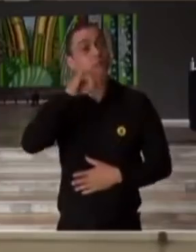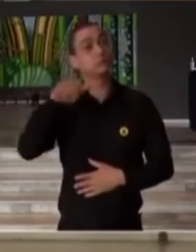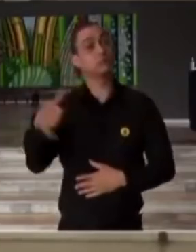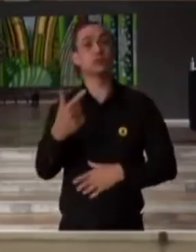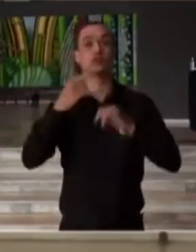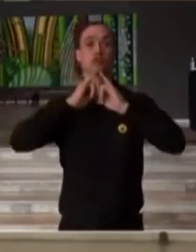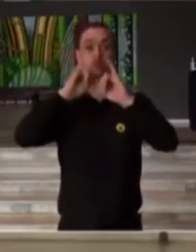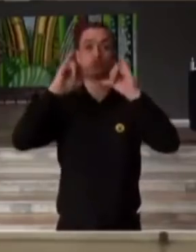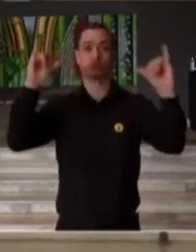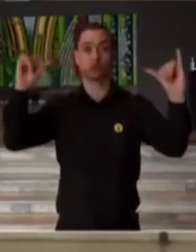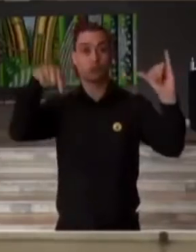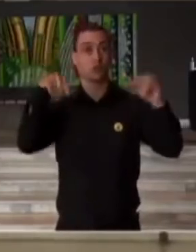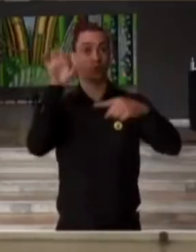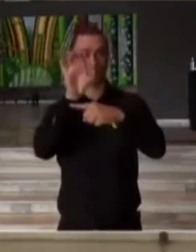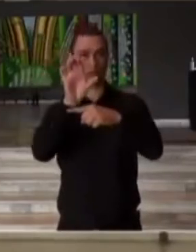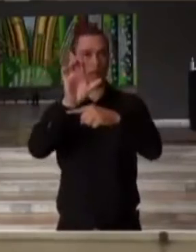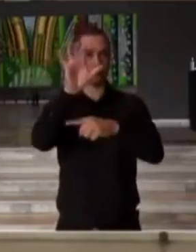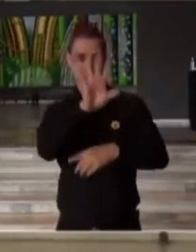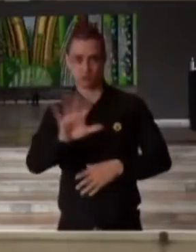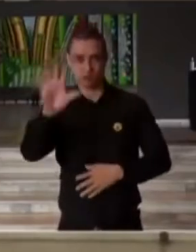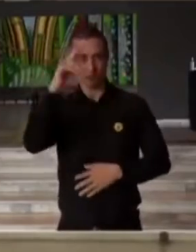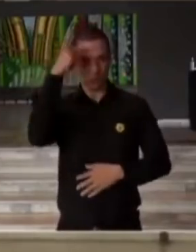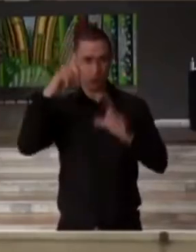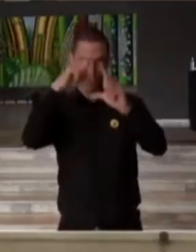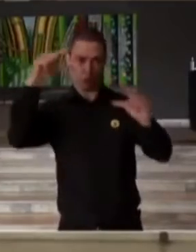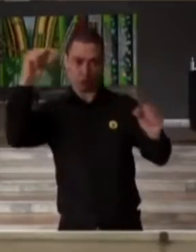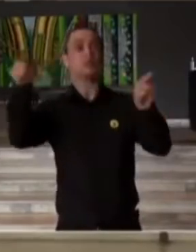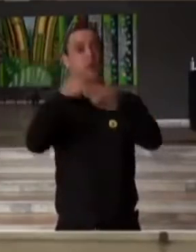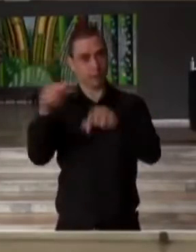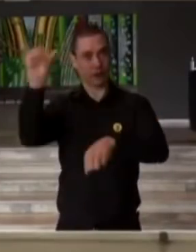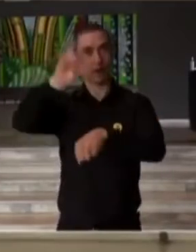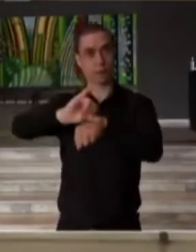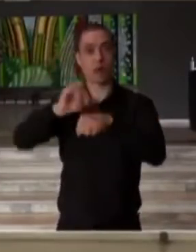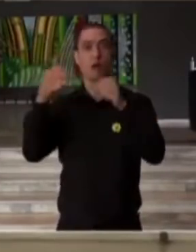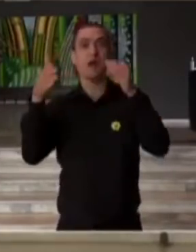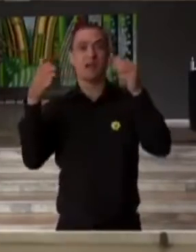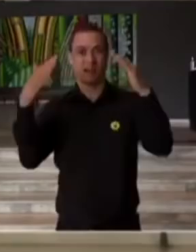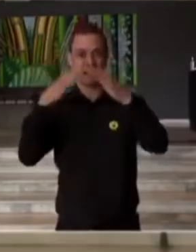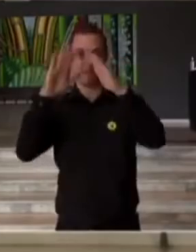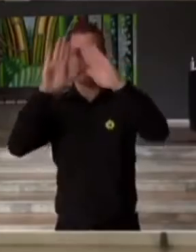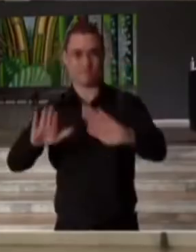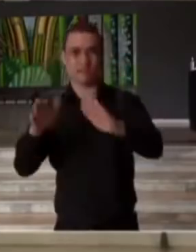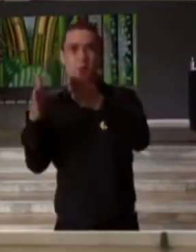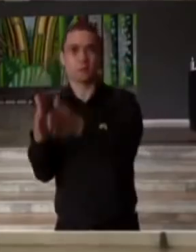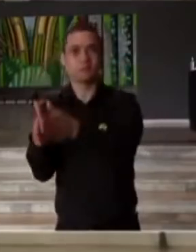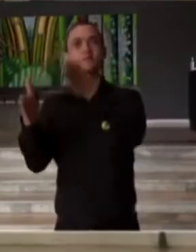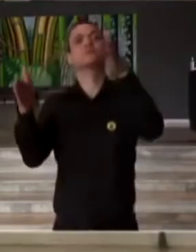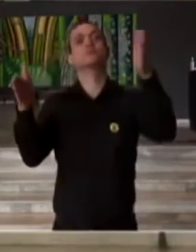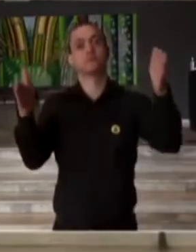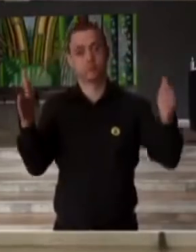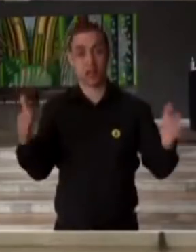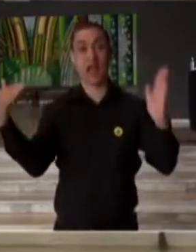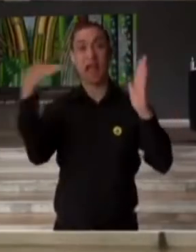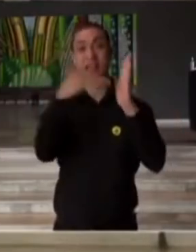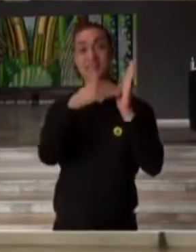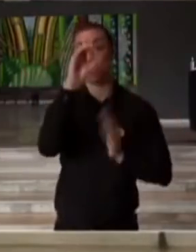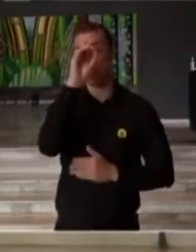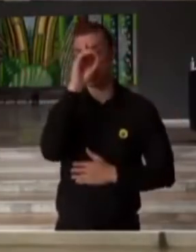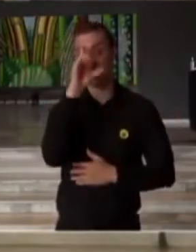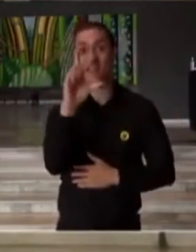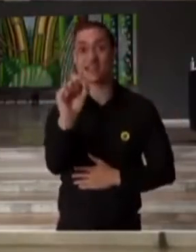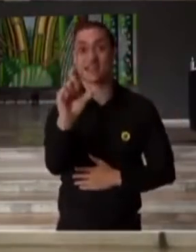Anunciamos no Estado de São Paulo e também na capital de São Paulo a prorrogação da quarentena até o dia